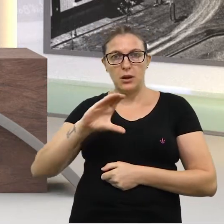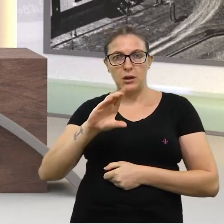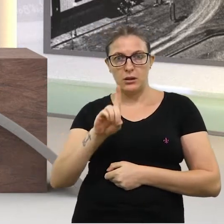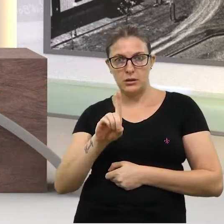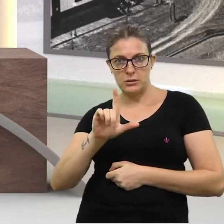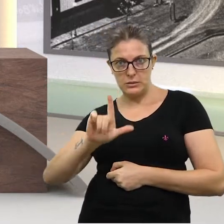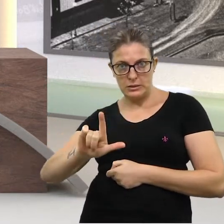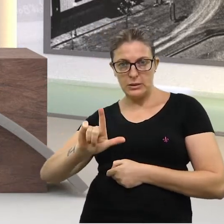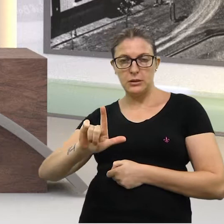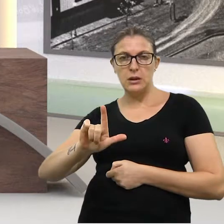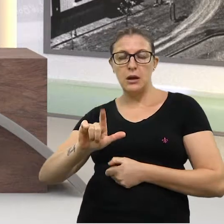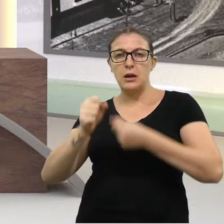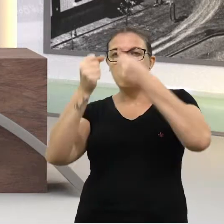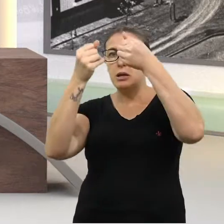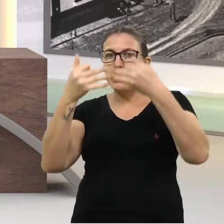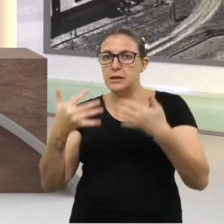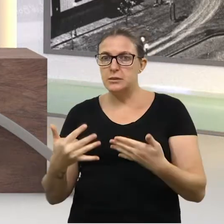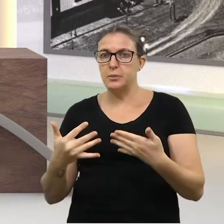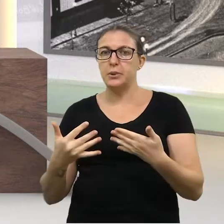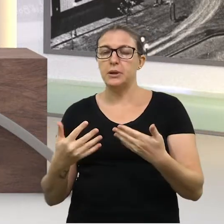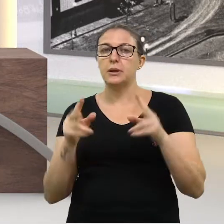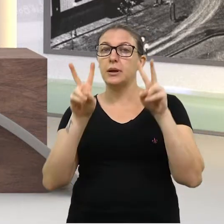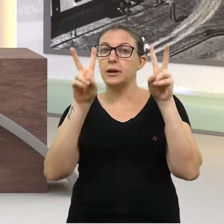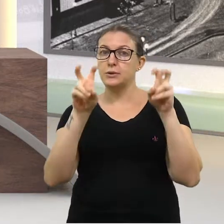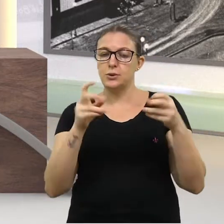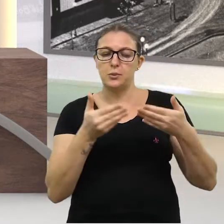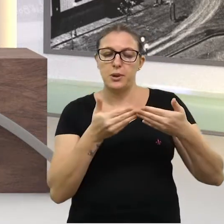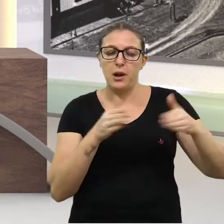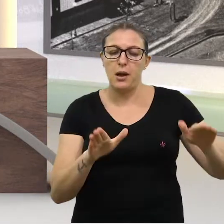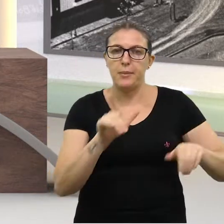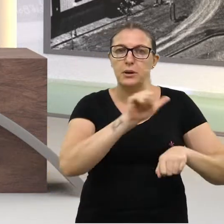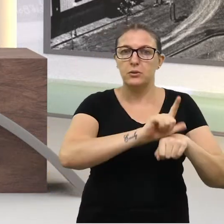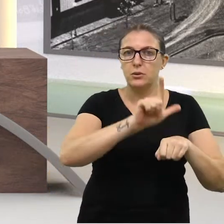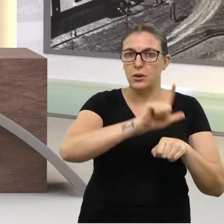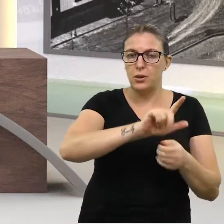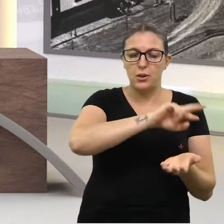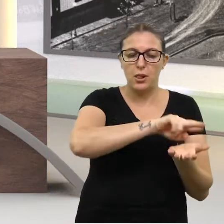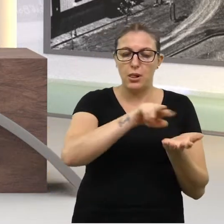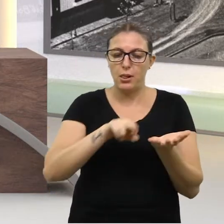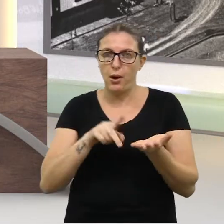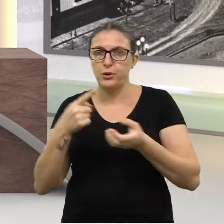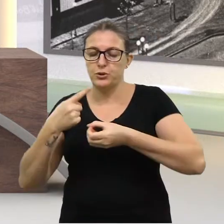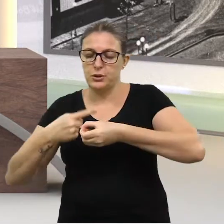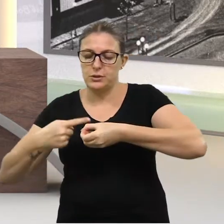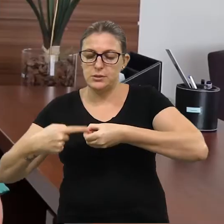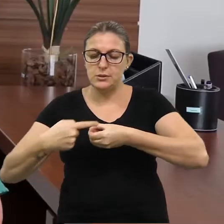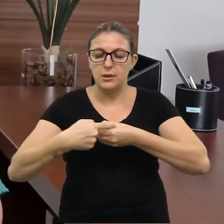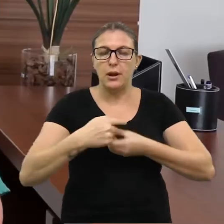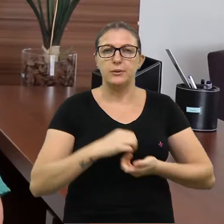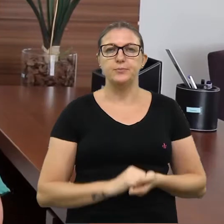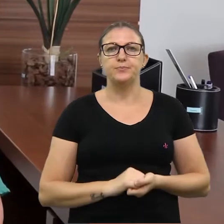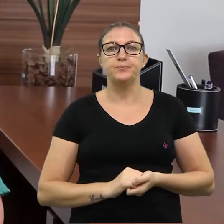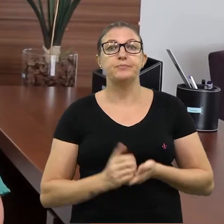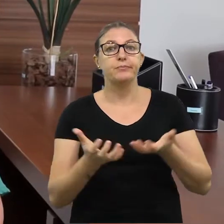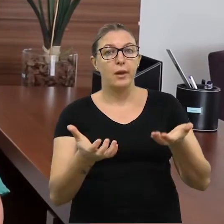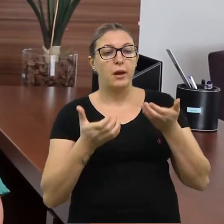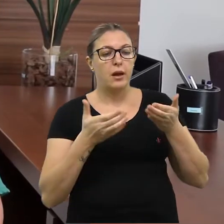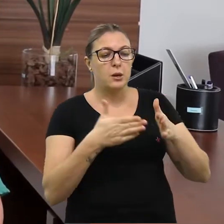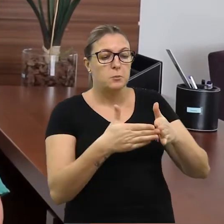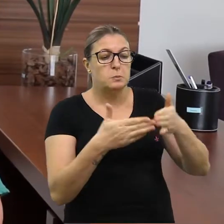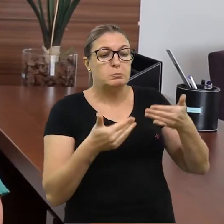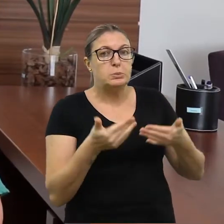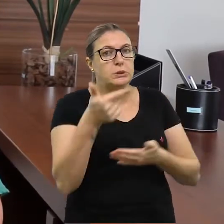da CDL, Elexim, Rosângela Truilha, comenta sobre a reabertura das lojas da cidade. Queremos vir aqui,